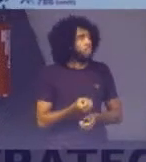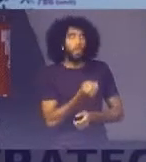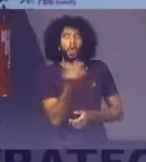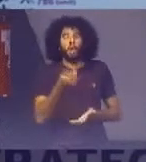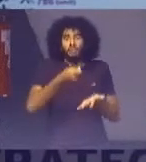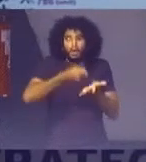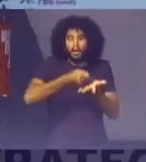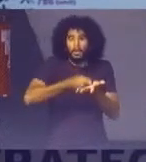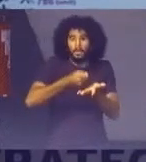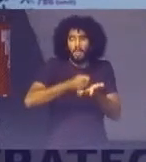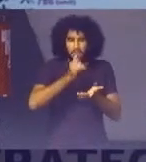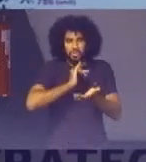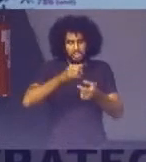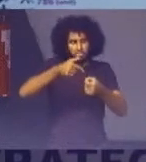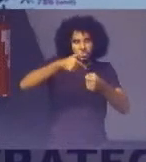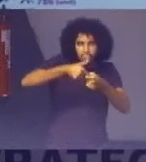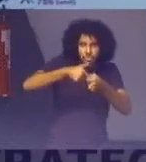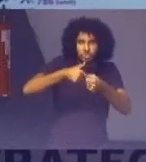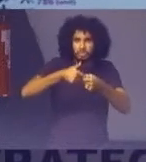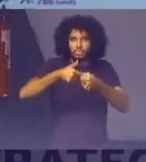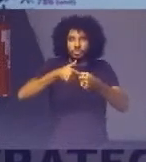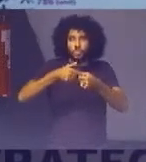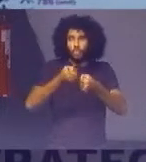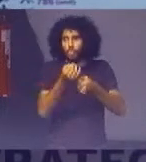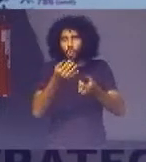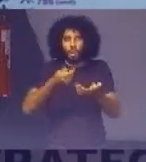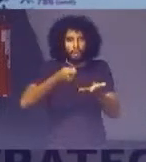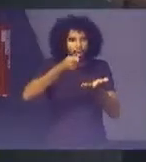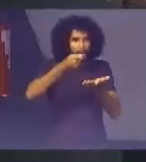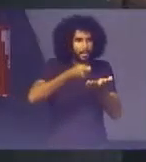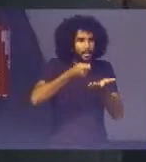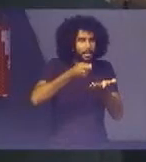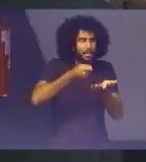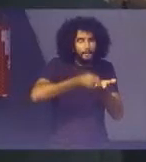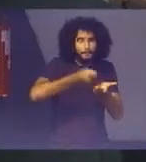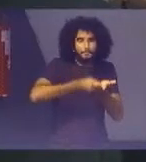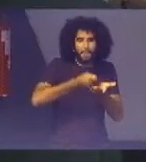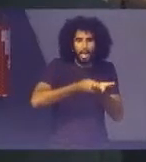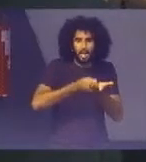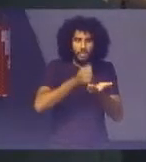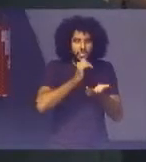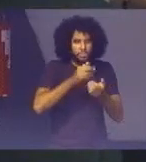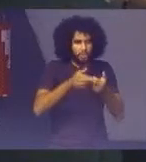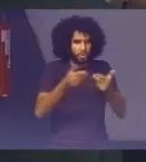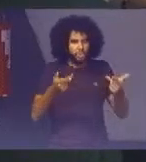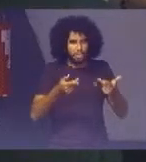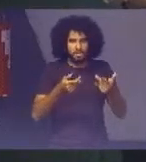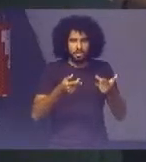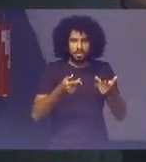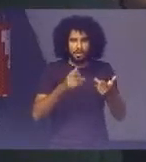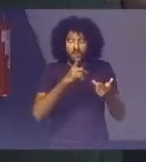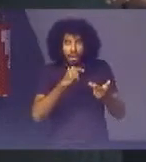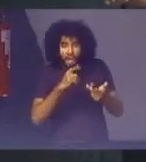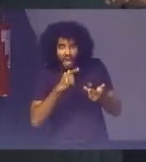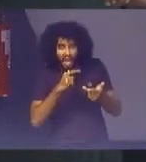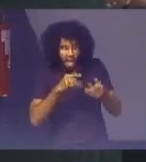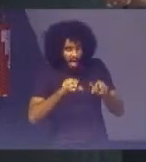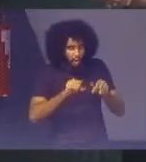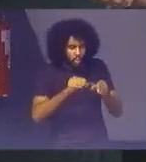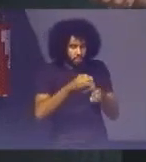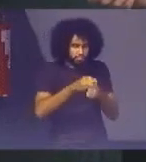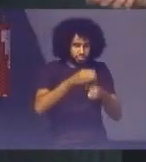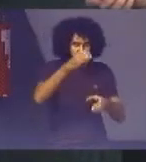Com veículos E combustíveis Enfim Quanto se gasta Com embalagens Descartáveis De águas Minerais Quando poderiam Ser